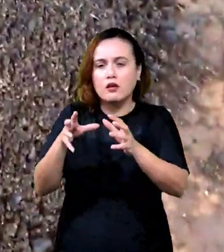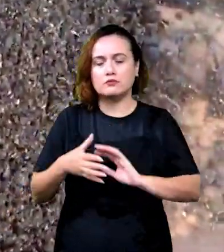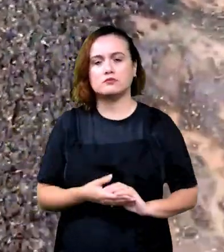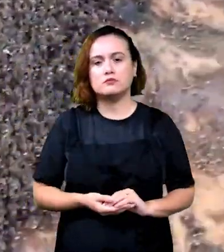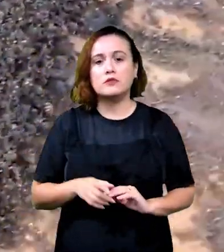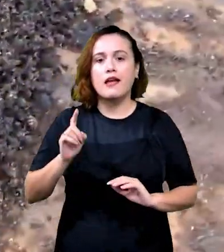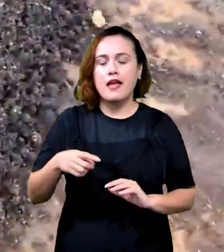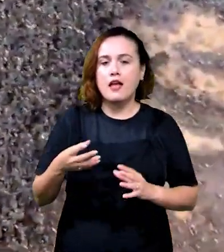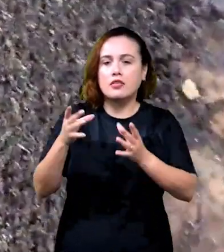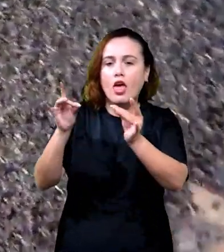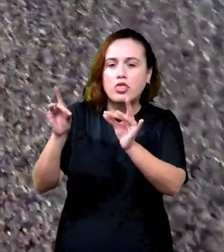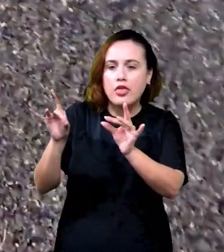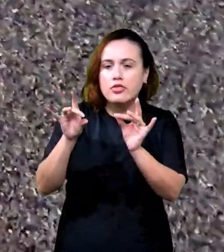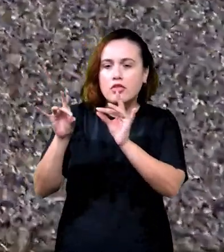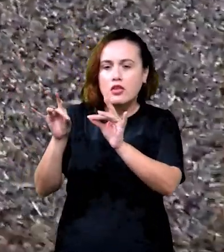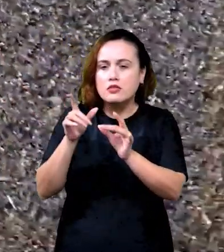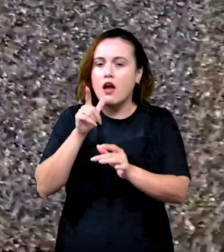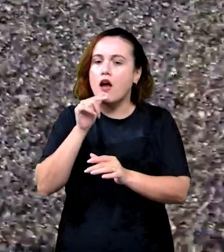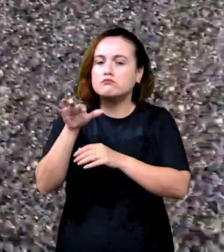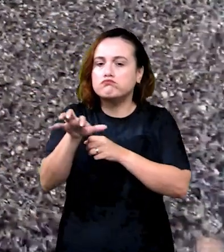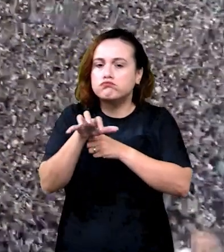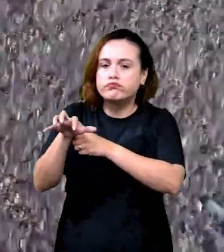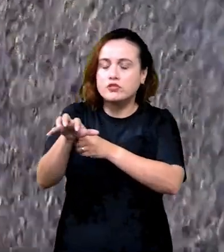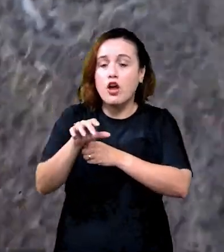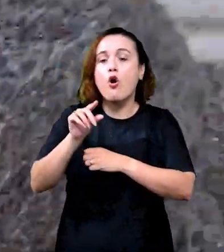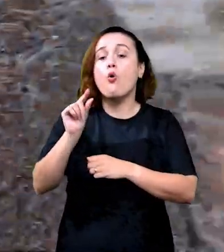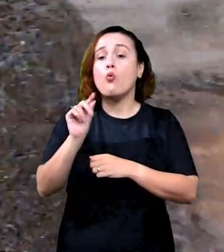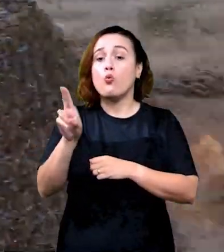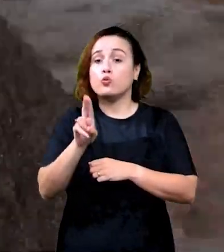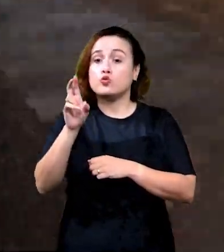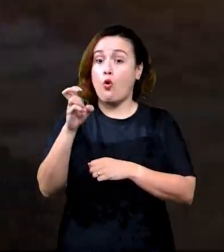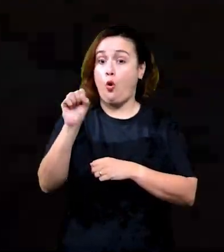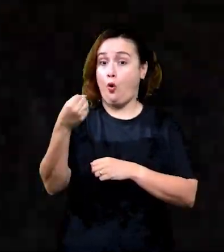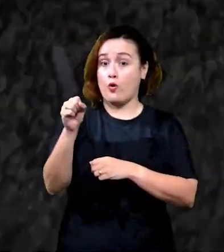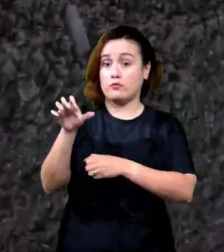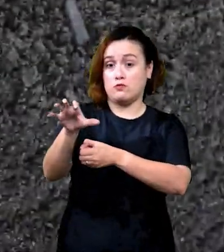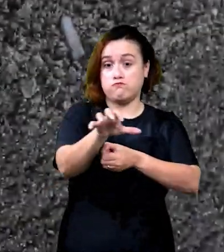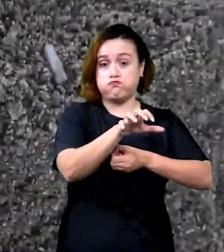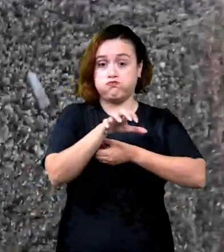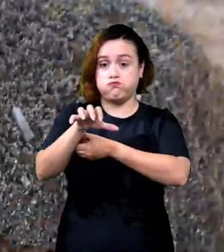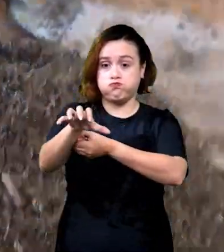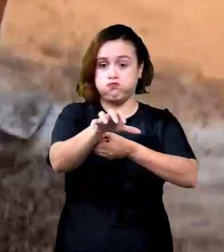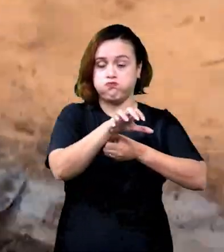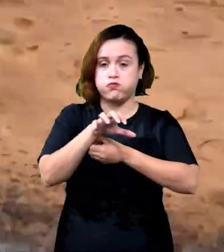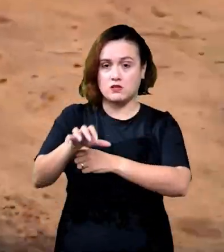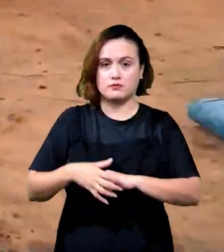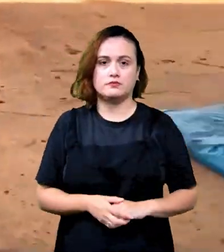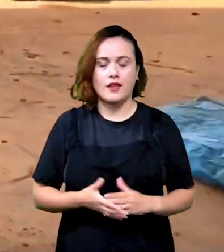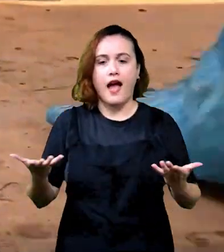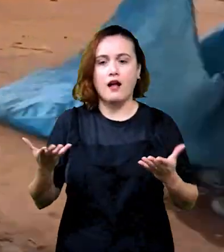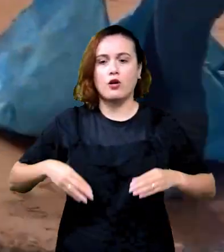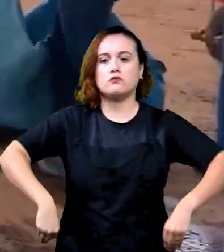questão de umidade. Foram utilizados oito regadores de agregado. Agora, a gente vai cobrir o